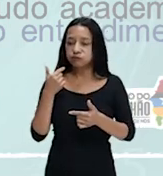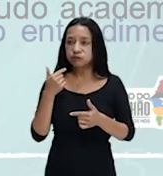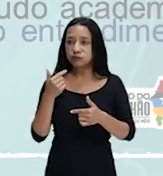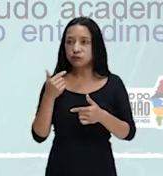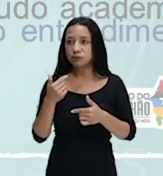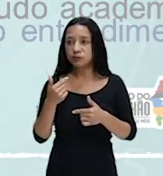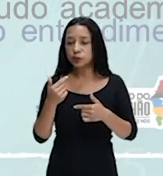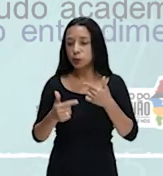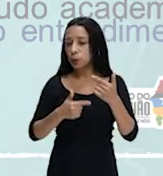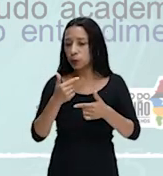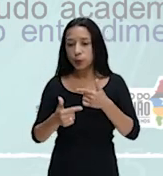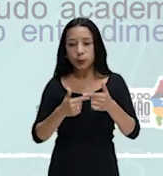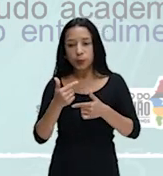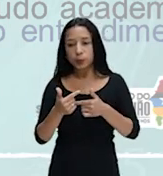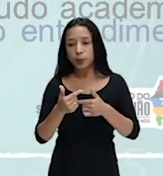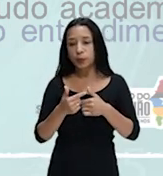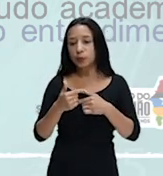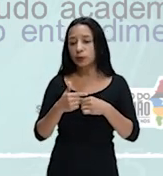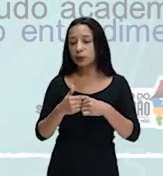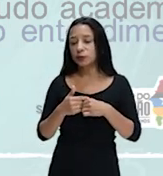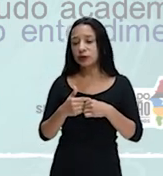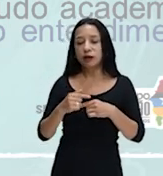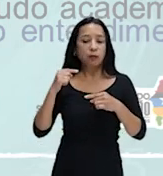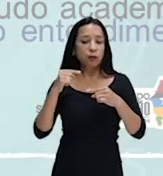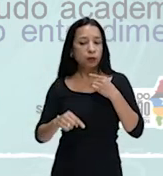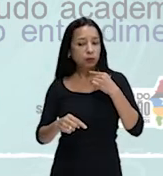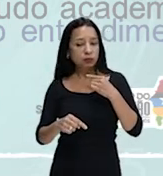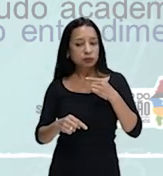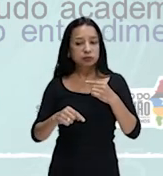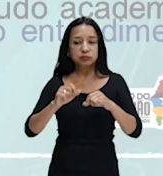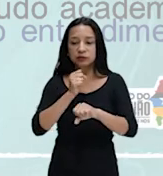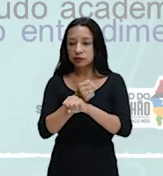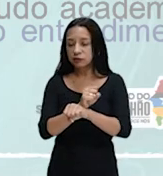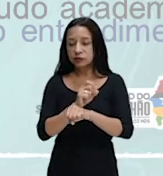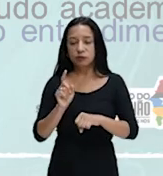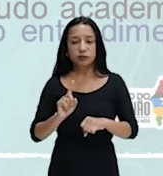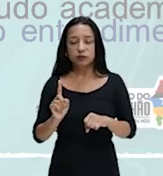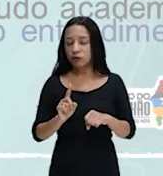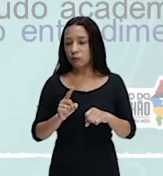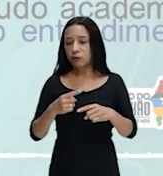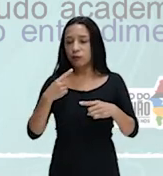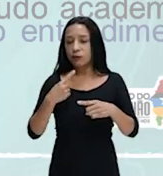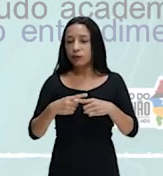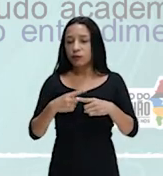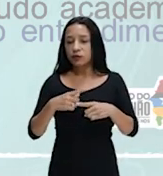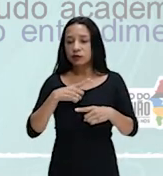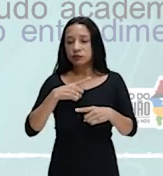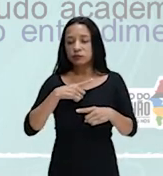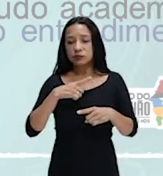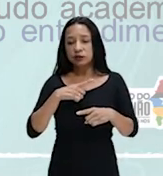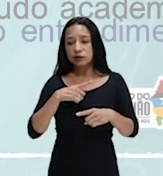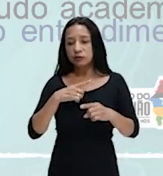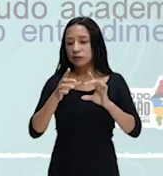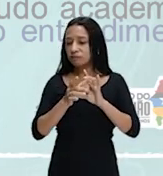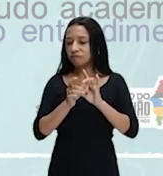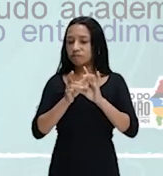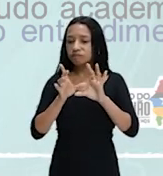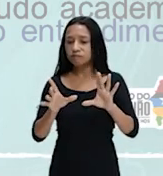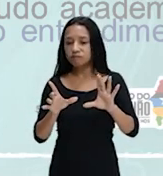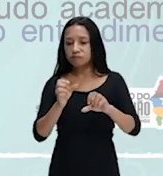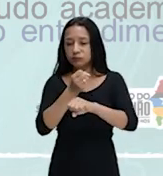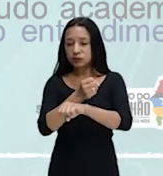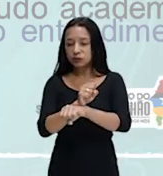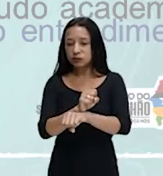não é mais necessariamente contra a escravidão. Até porque já se teve a abolição. A